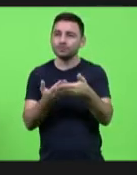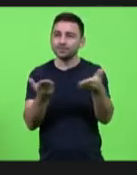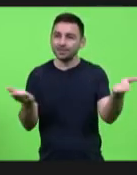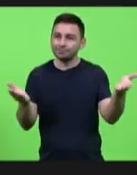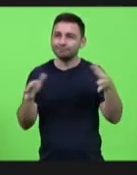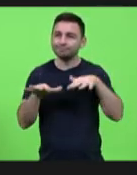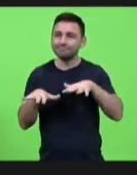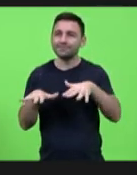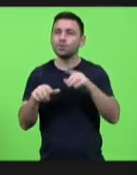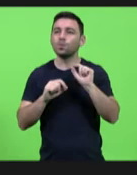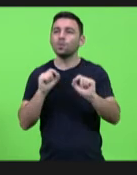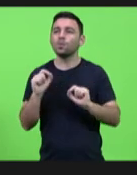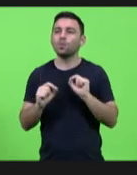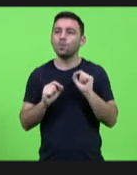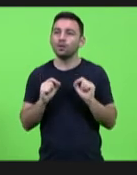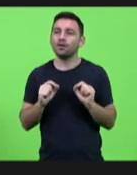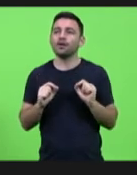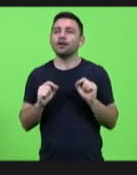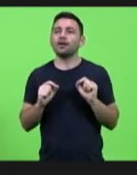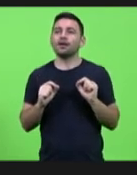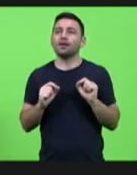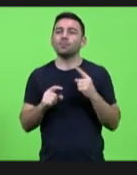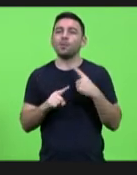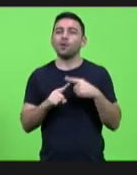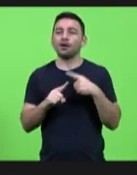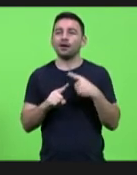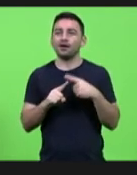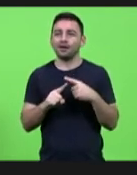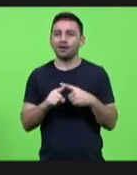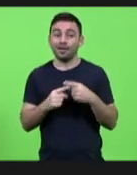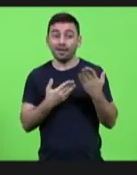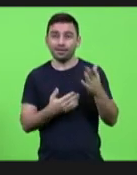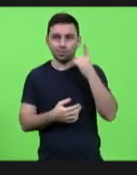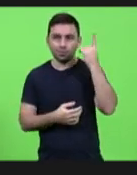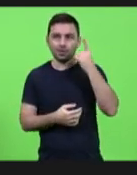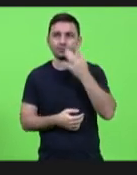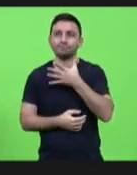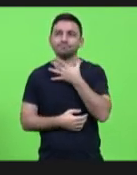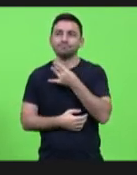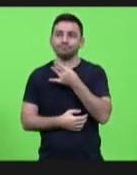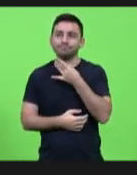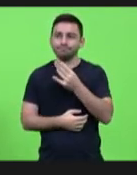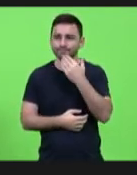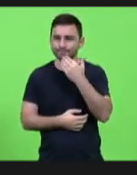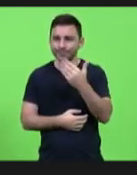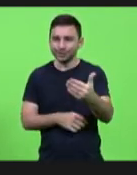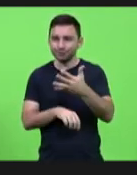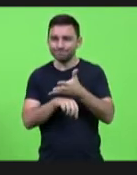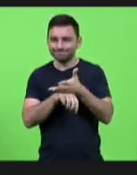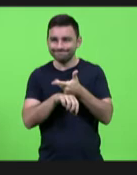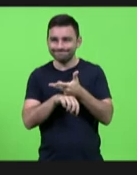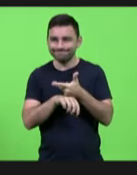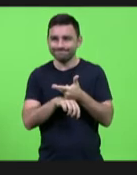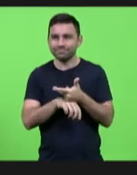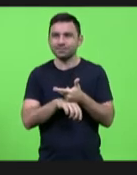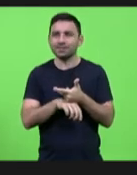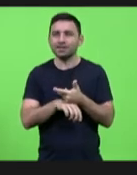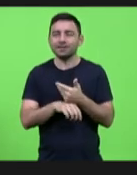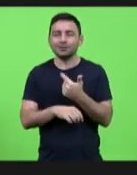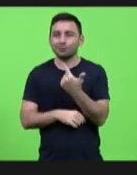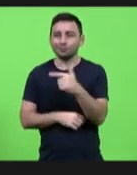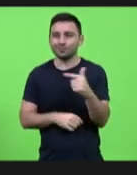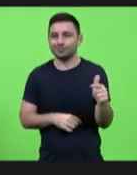para a gente conseguir, porque ainda estava em... O deputado Covalchini pediu diligência e aí não tinha